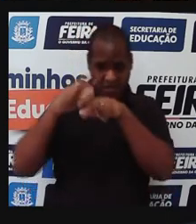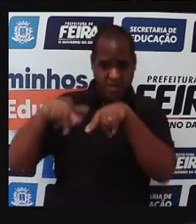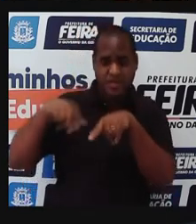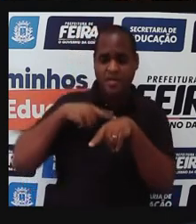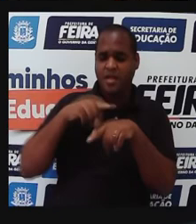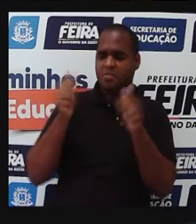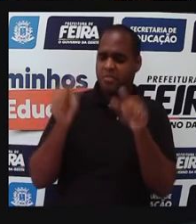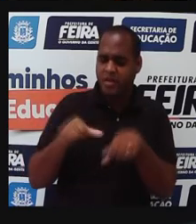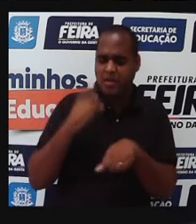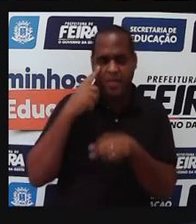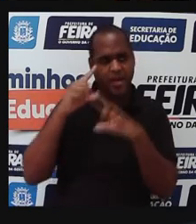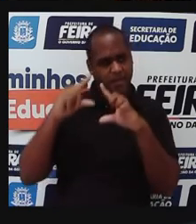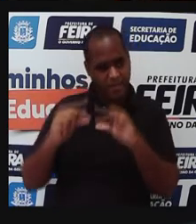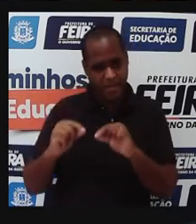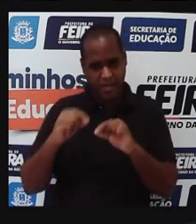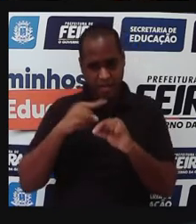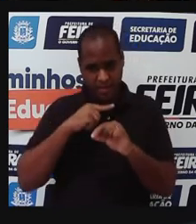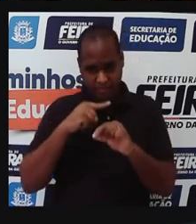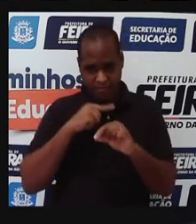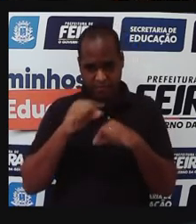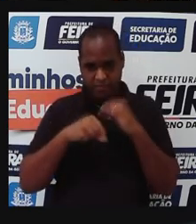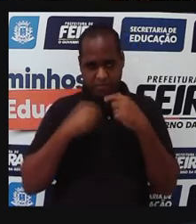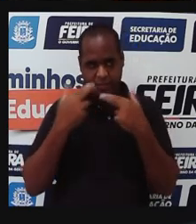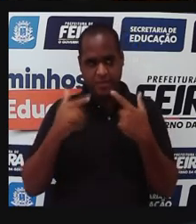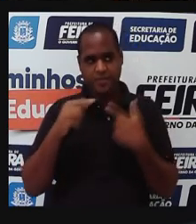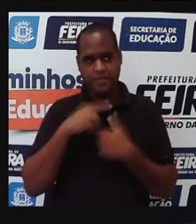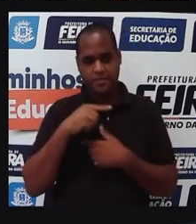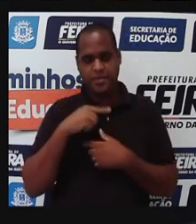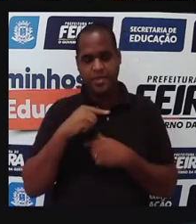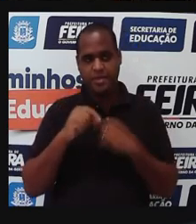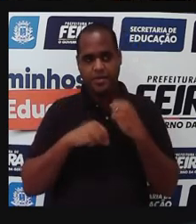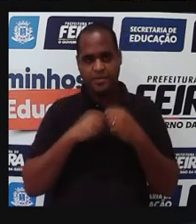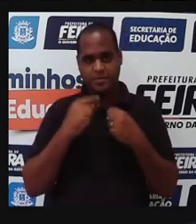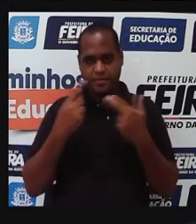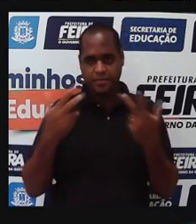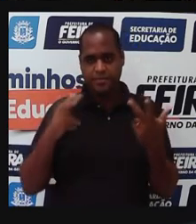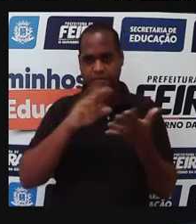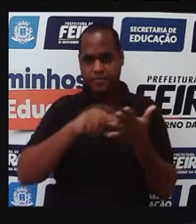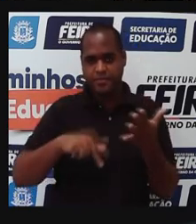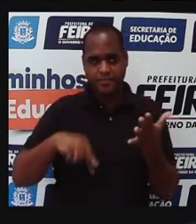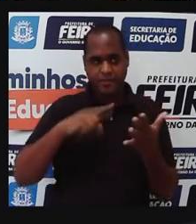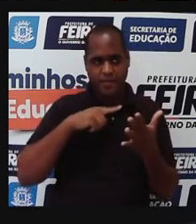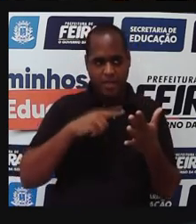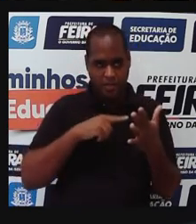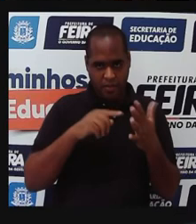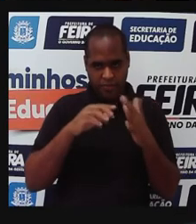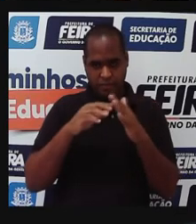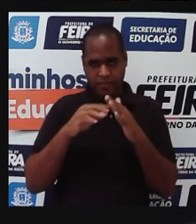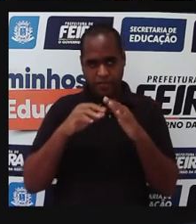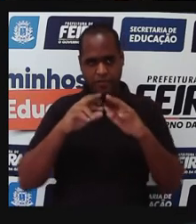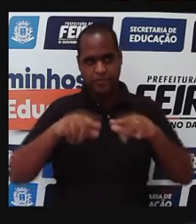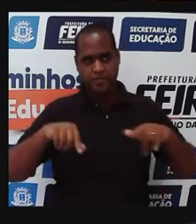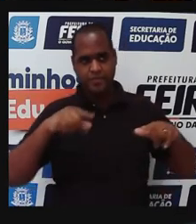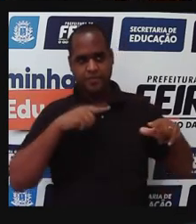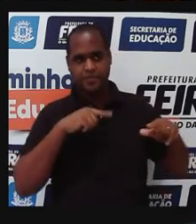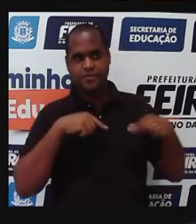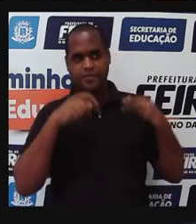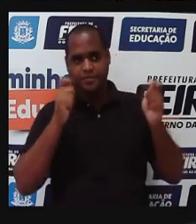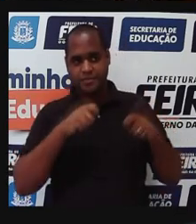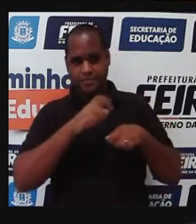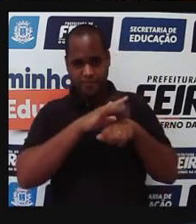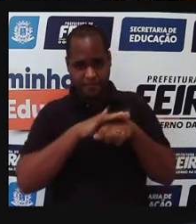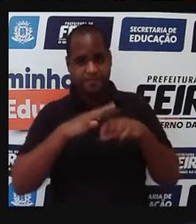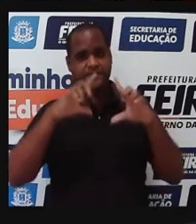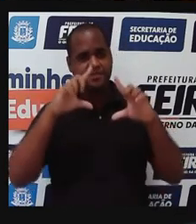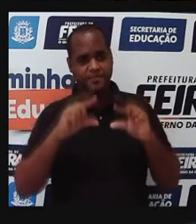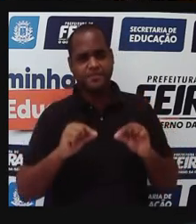então era reduzido, né, conseguiu ter uma redução do número de casos de pessoas com essa doença, tá? E aí, que